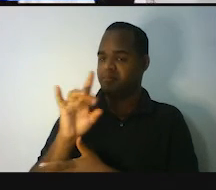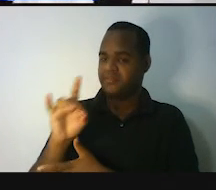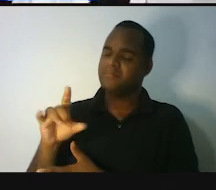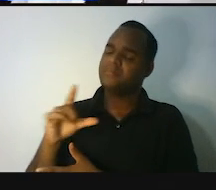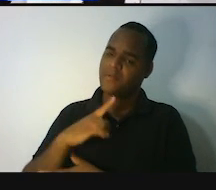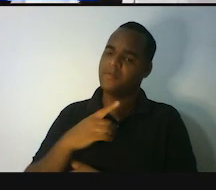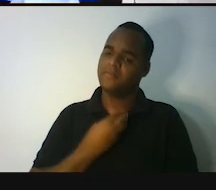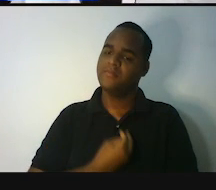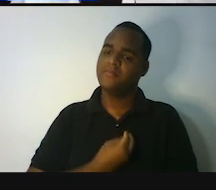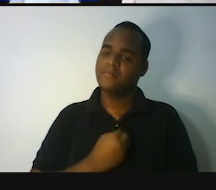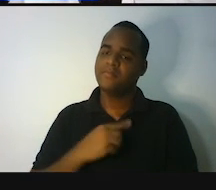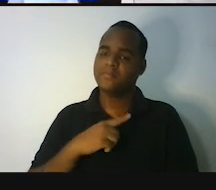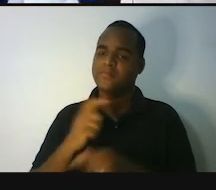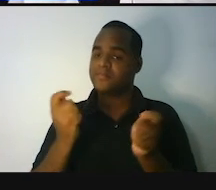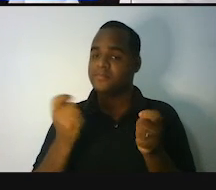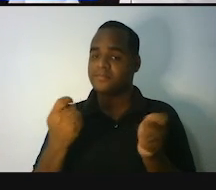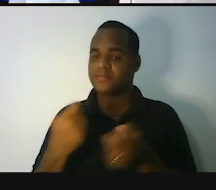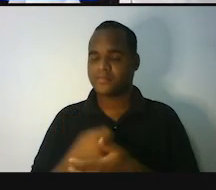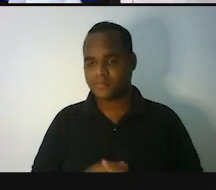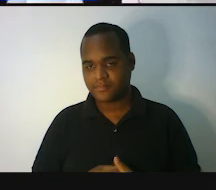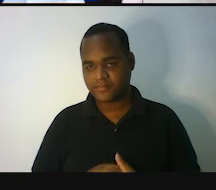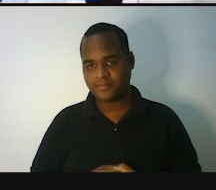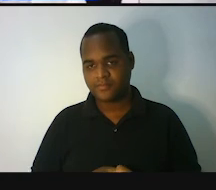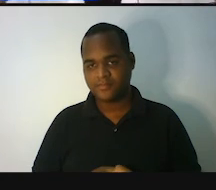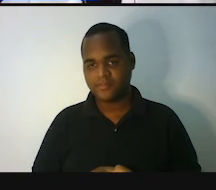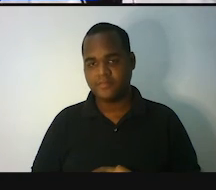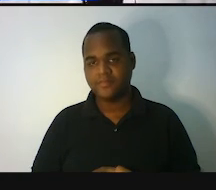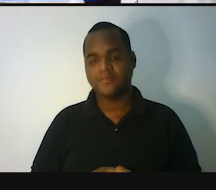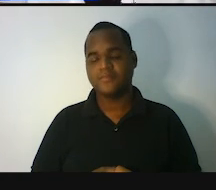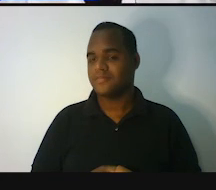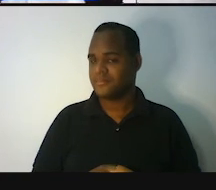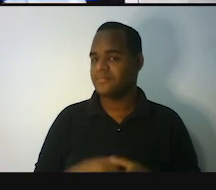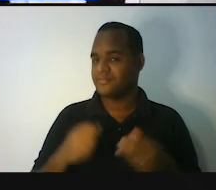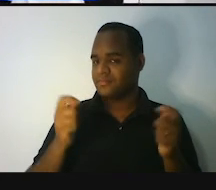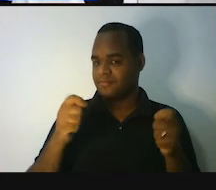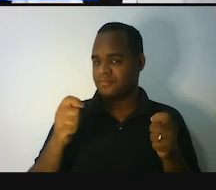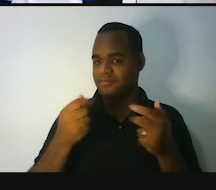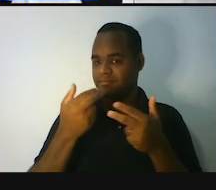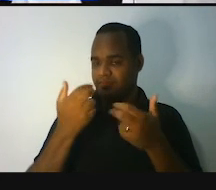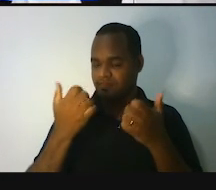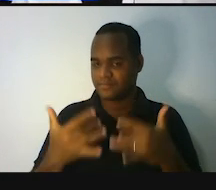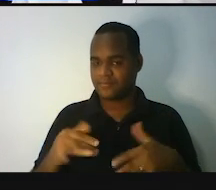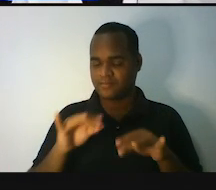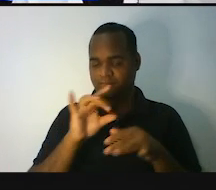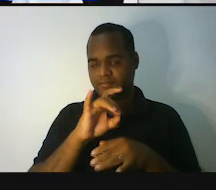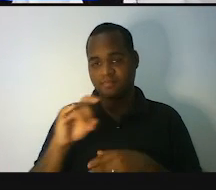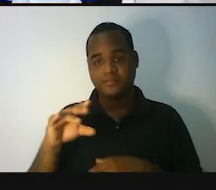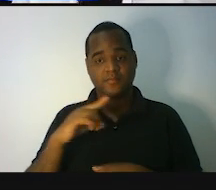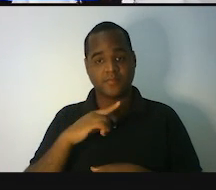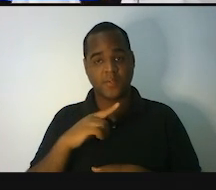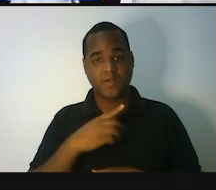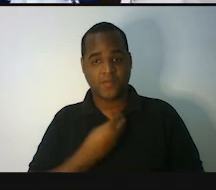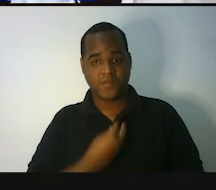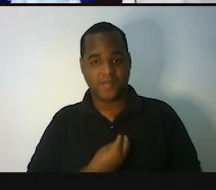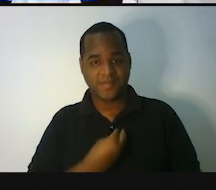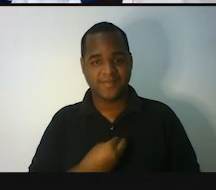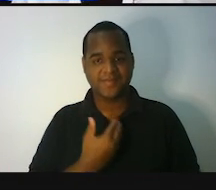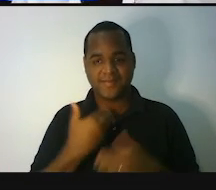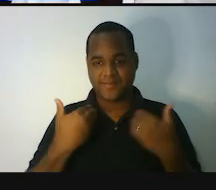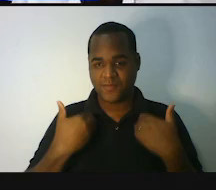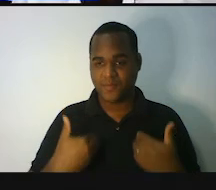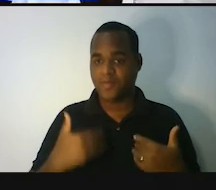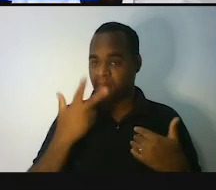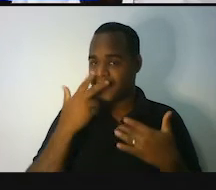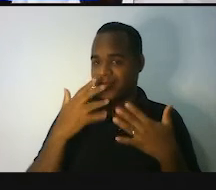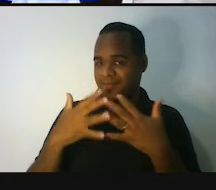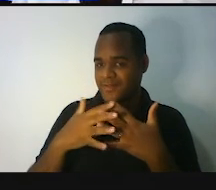medida, né? A gente viu que medindo com membros do nosso corpo dá confusão. E aí